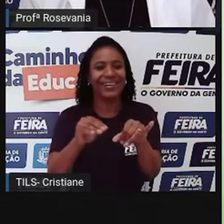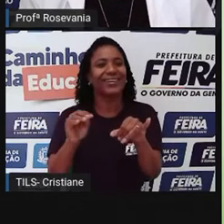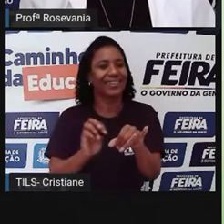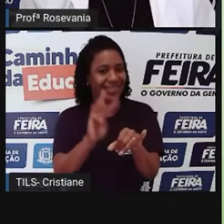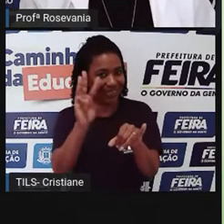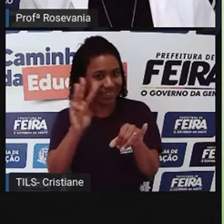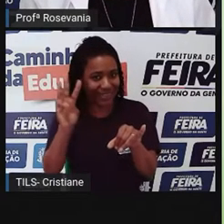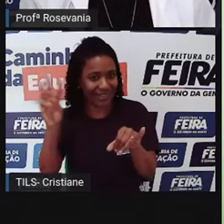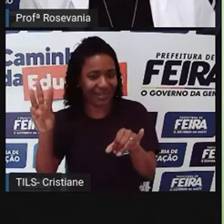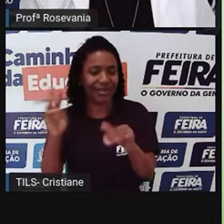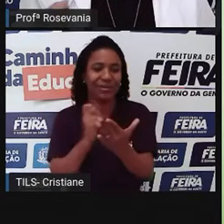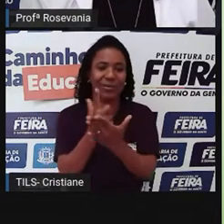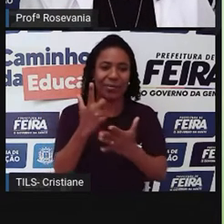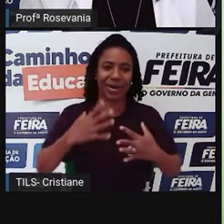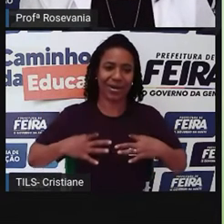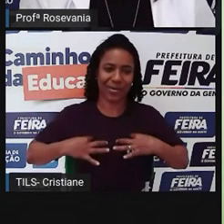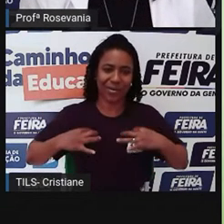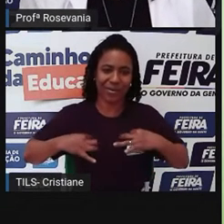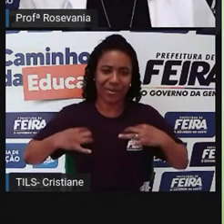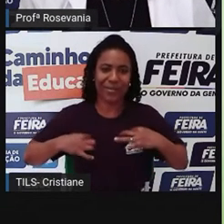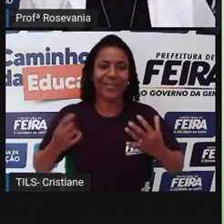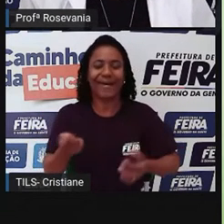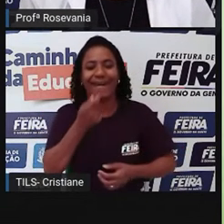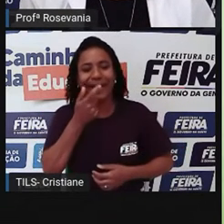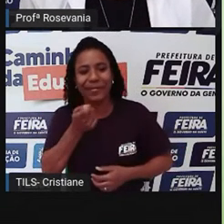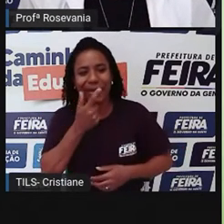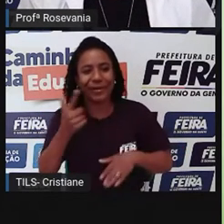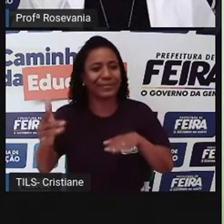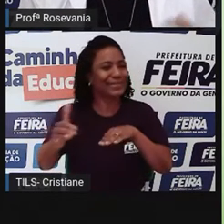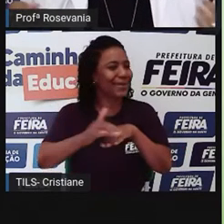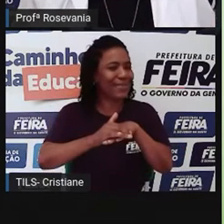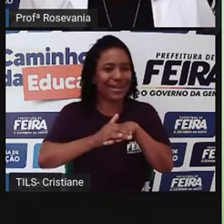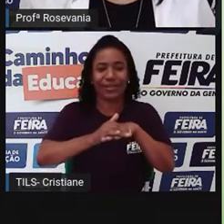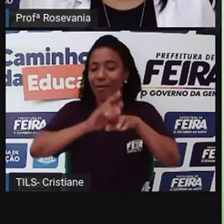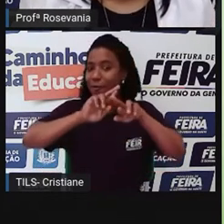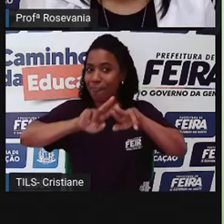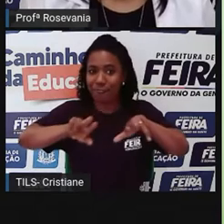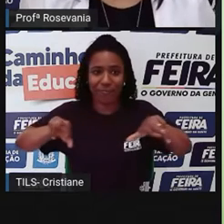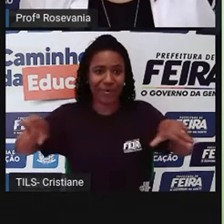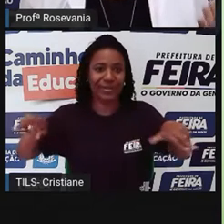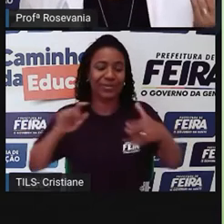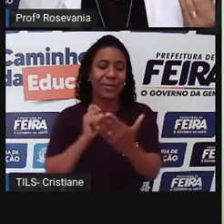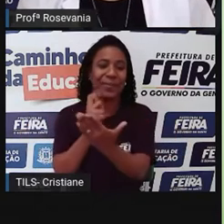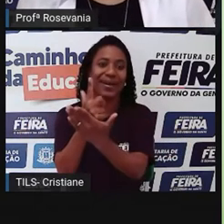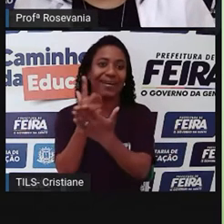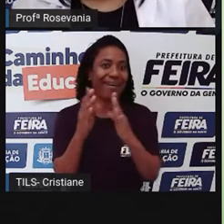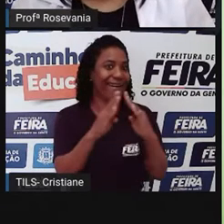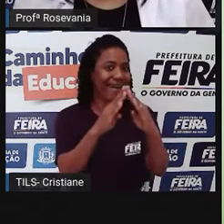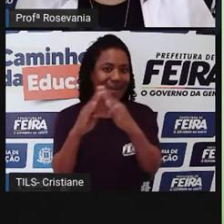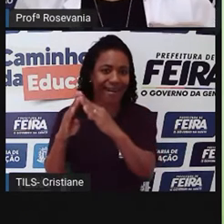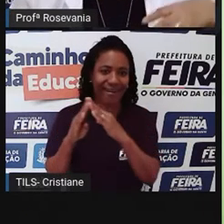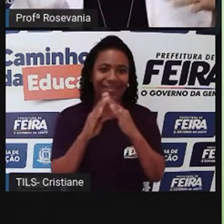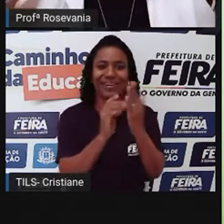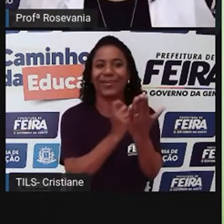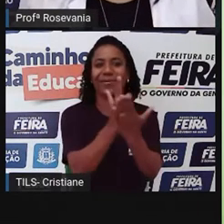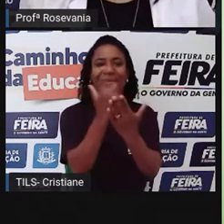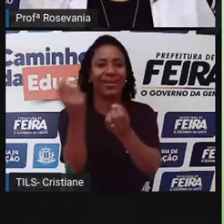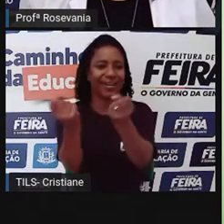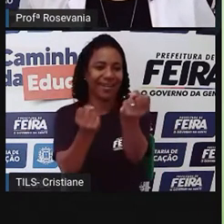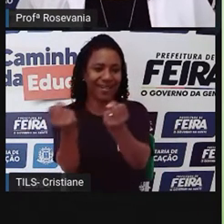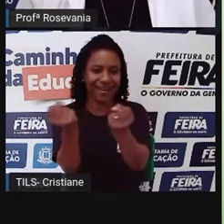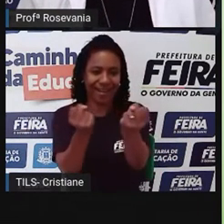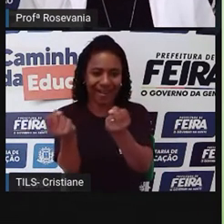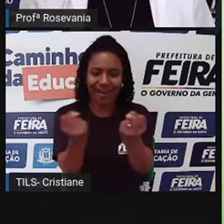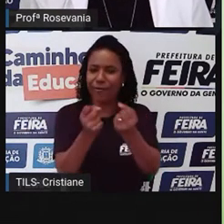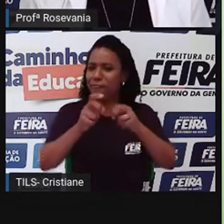roupa, compra os eletrônicos que já comprava, compra sapato, estamos comprando casa, estamos comprando carro, uma série de